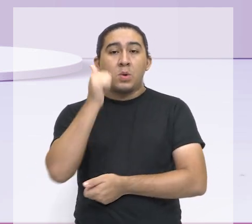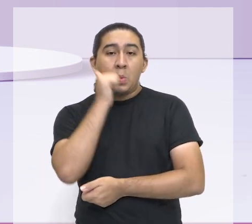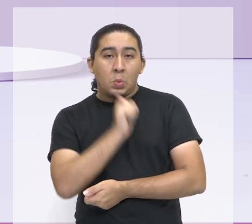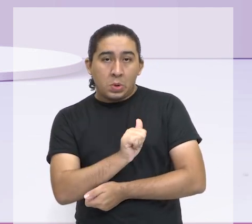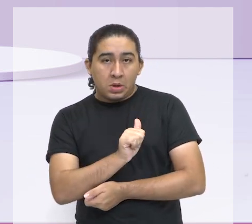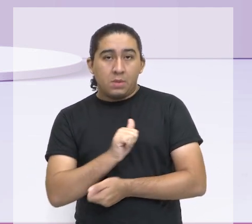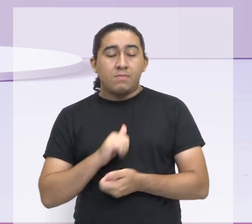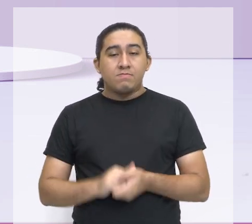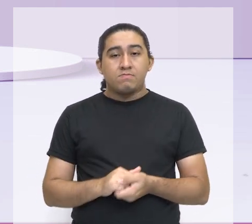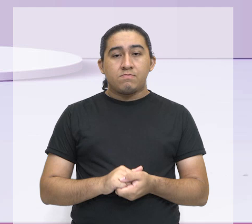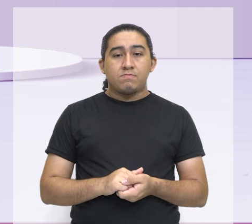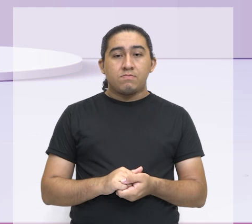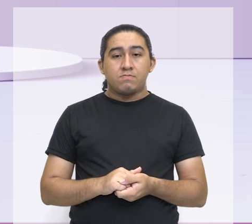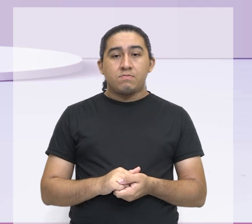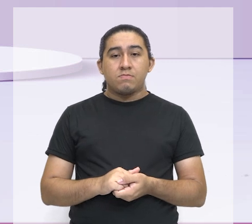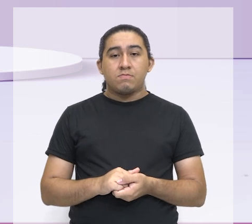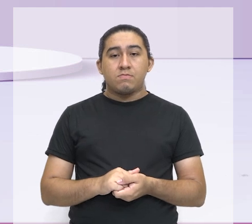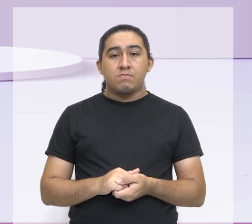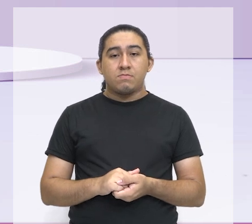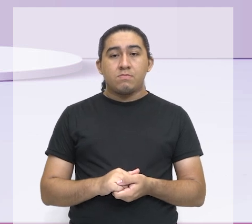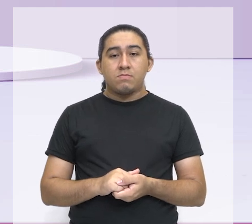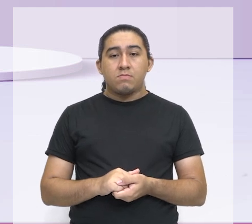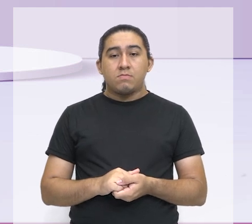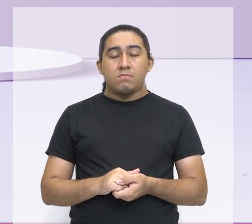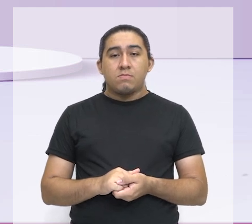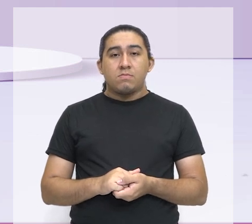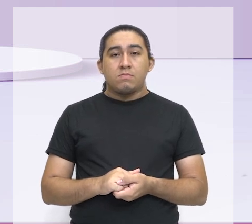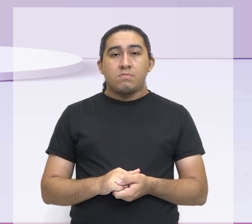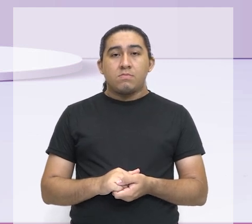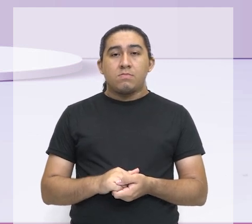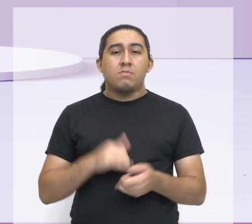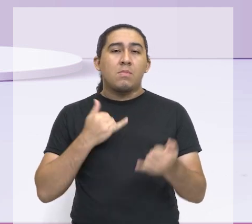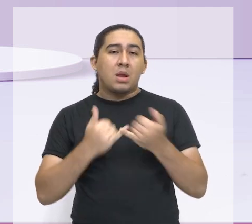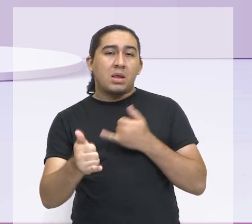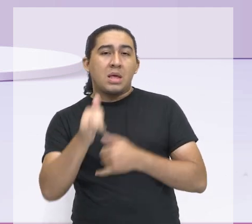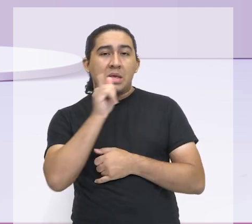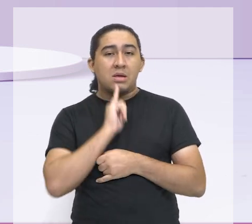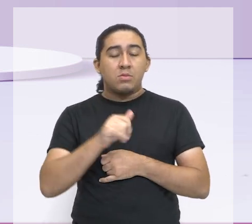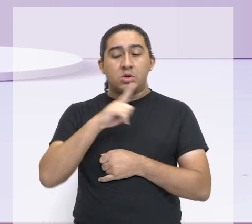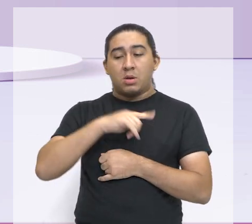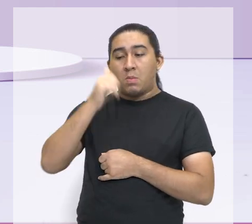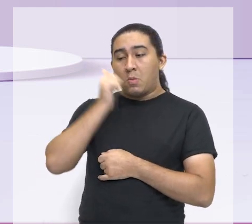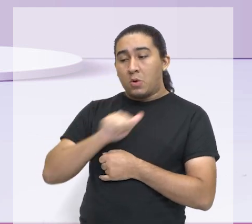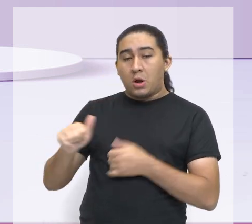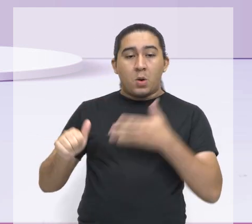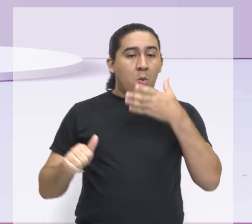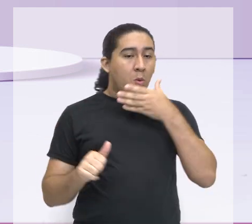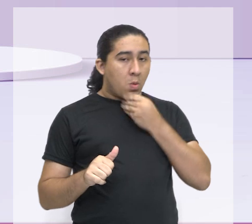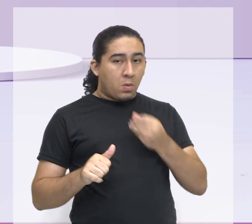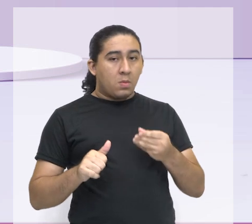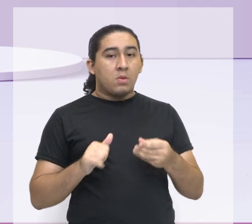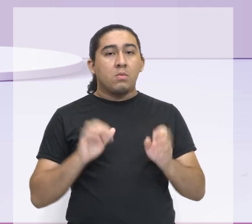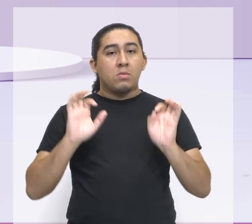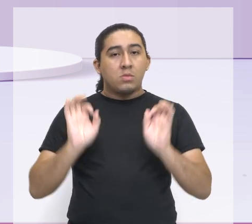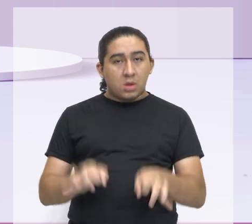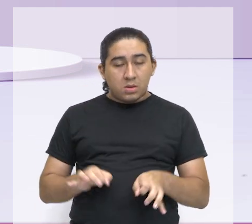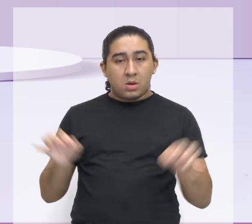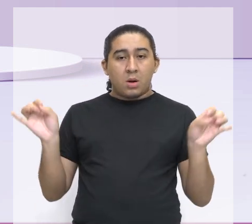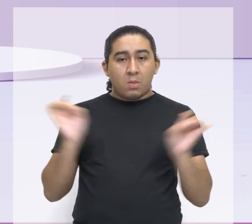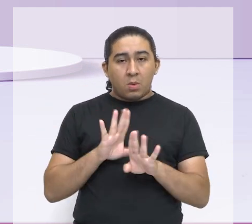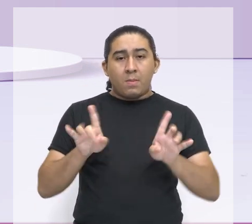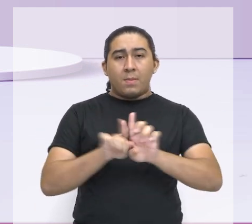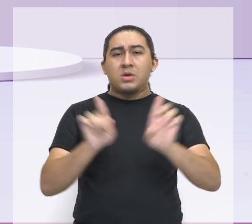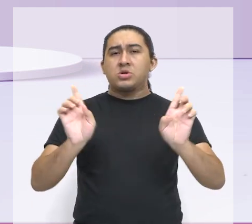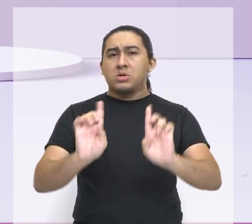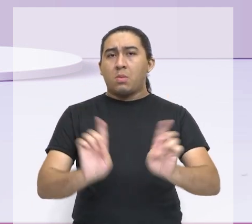parece-se uma coisa assim tão... Existem mulheres e homens. Ponto. Mas não é